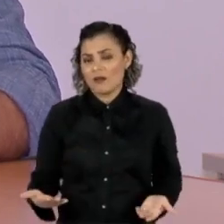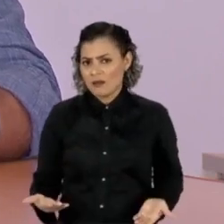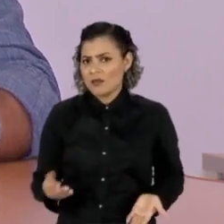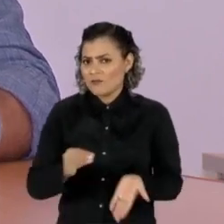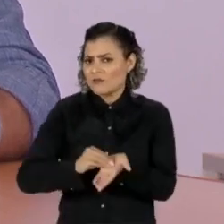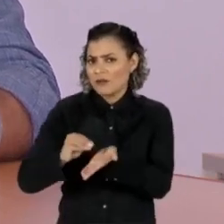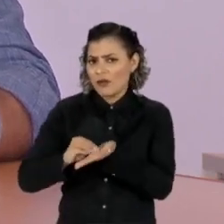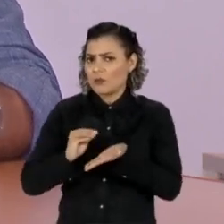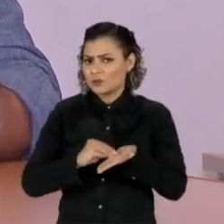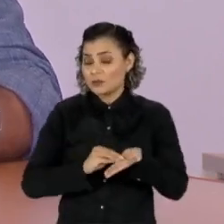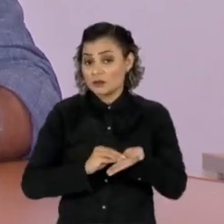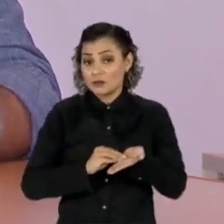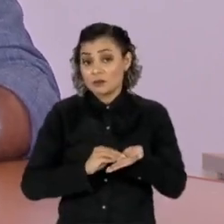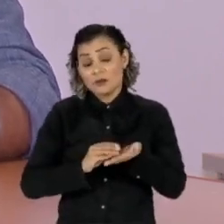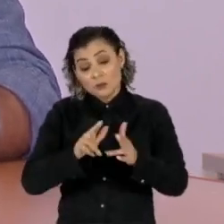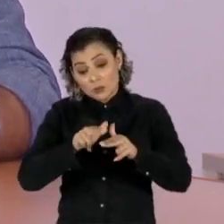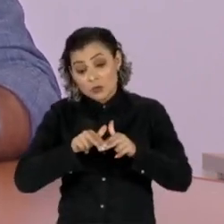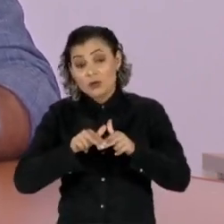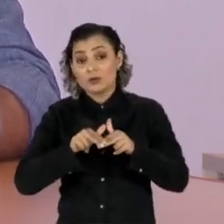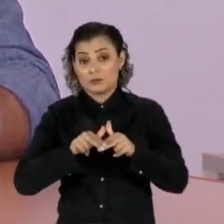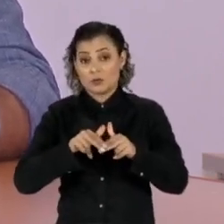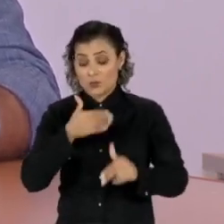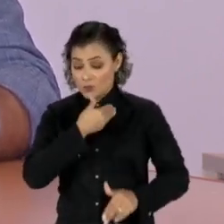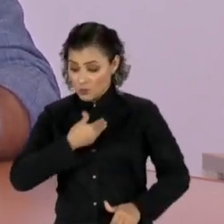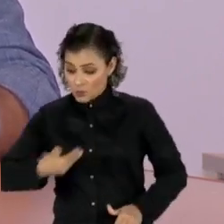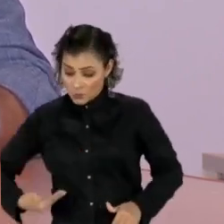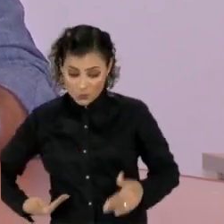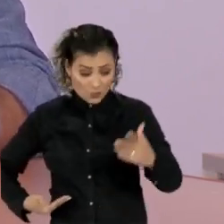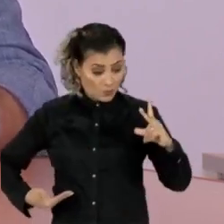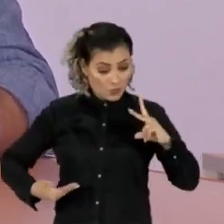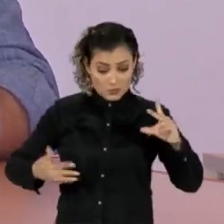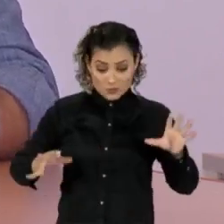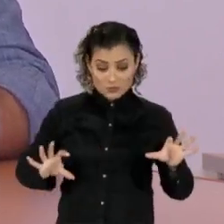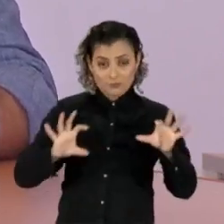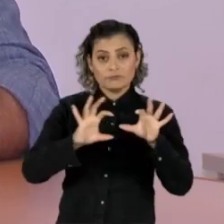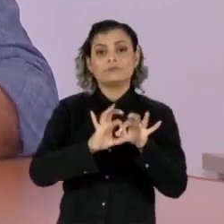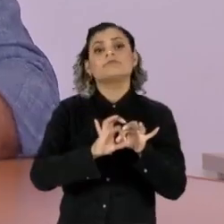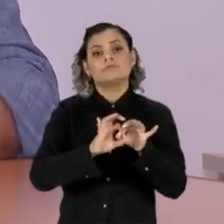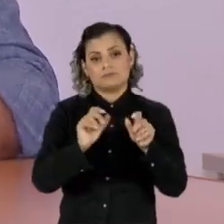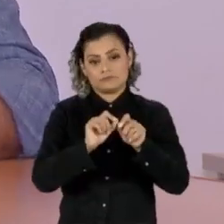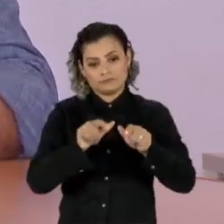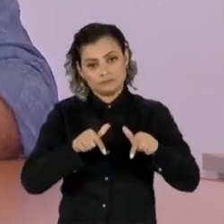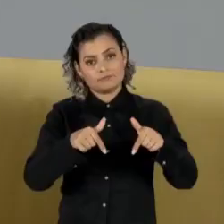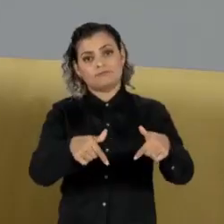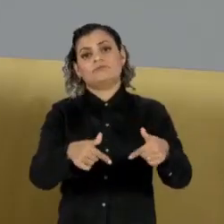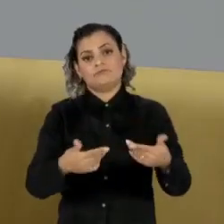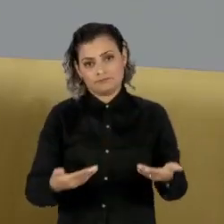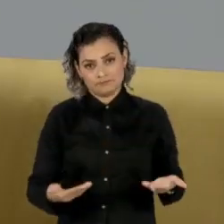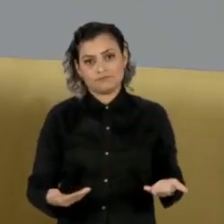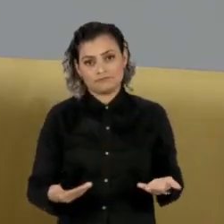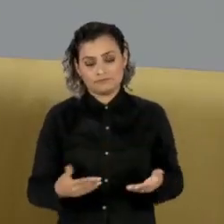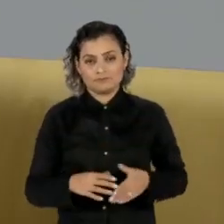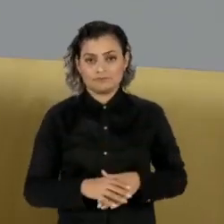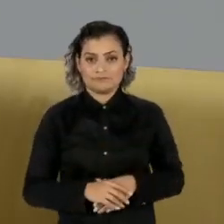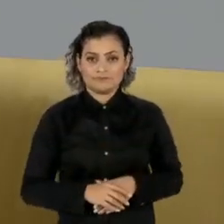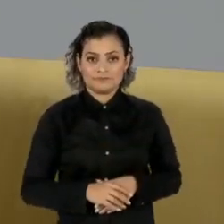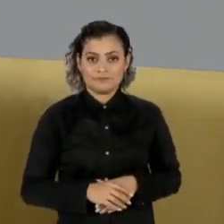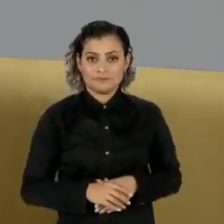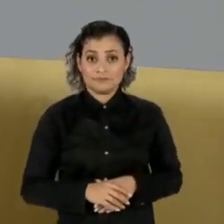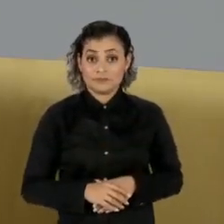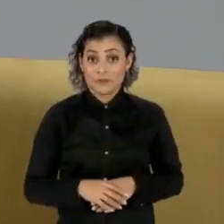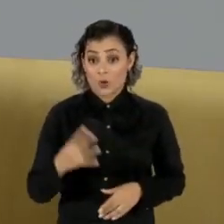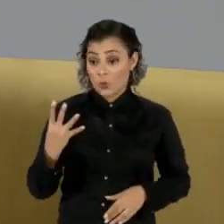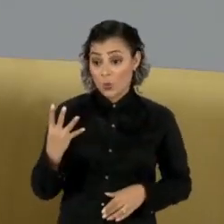Então, a união do setor público com o setor privado é que vai fazer isso acontecer. Mais